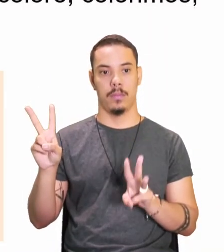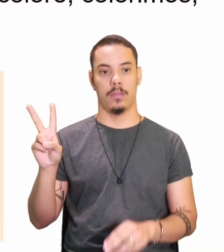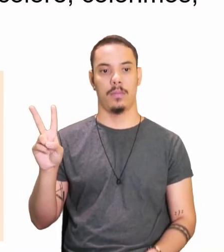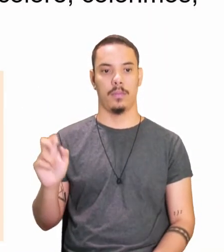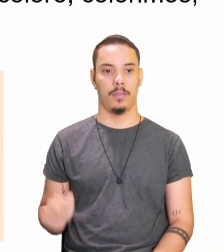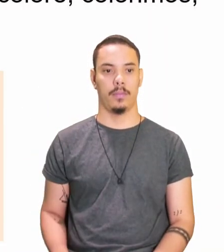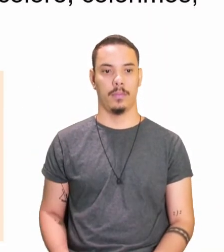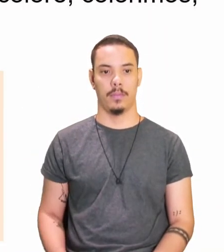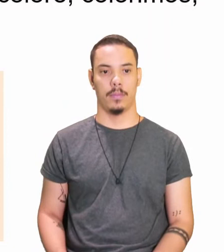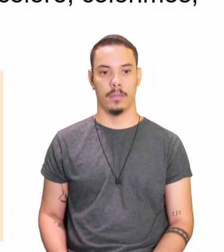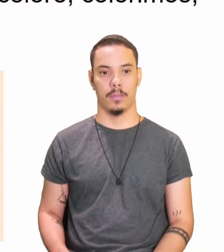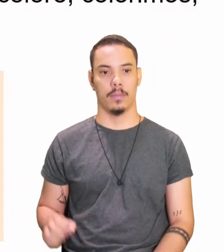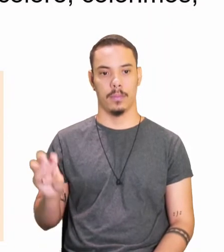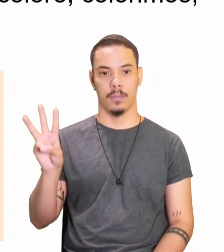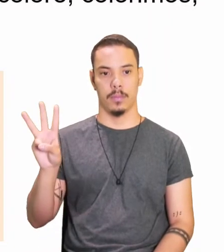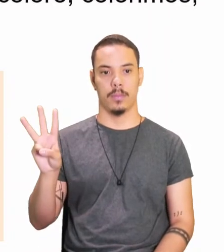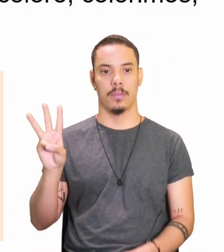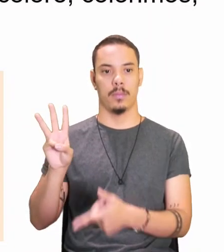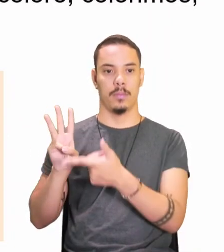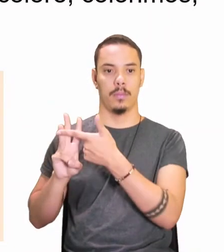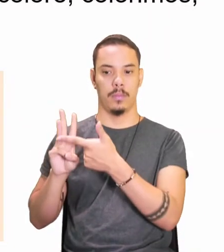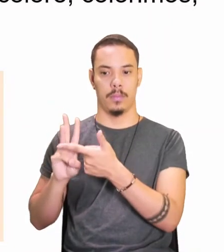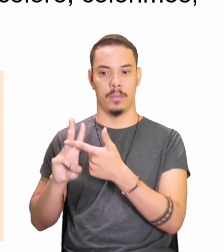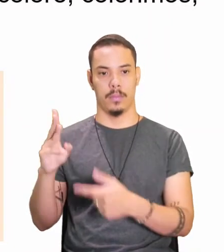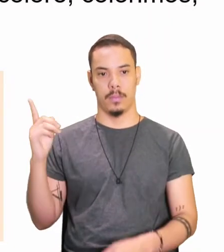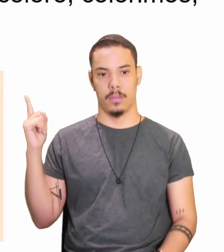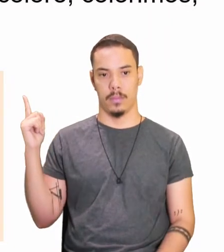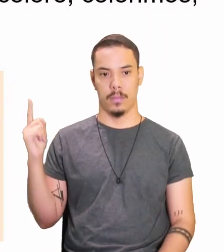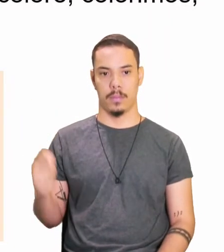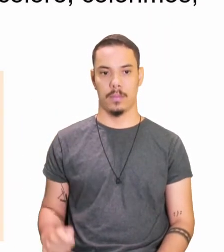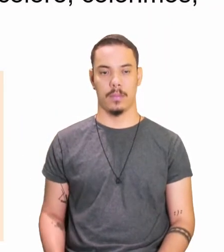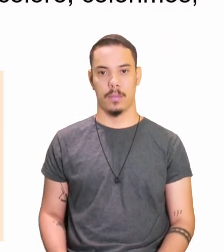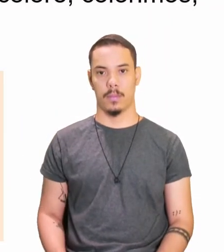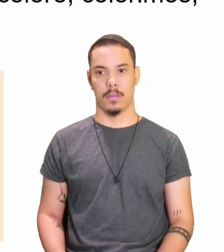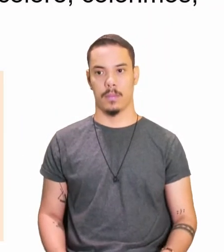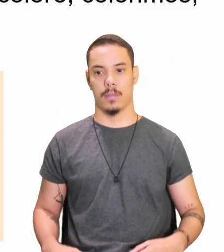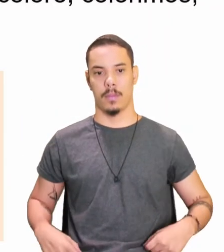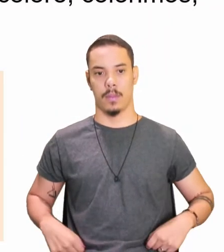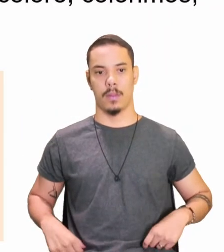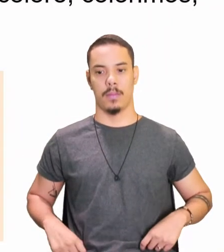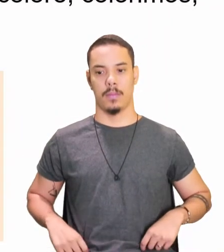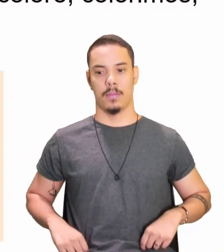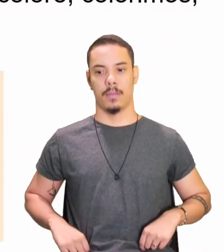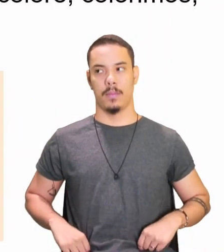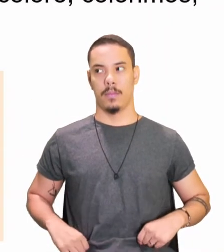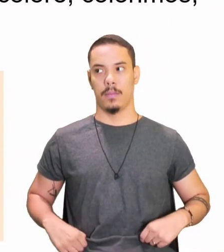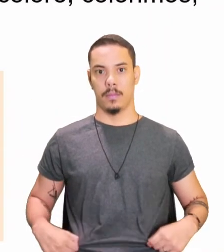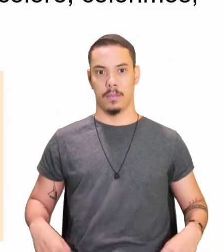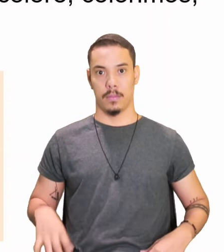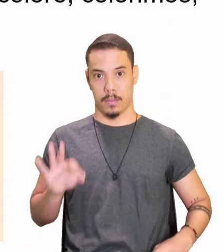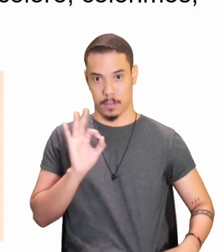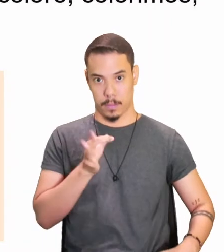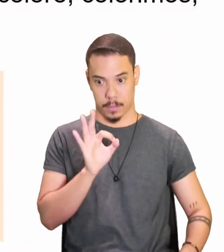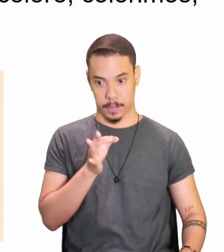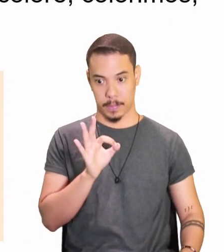vós caibais, que eles caibam, viu só? Ó,